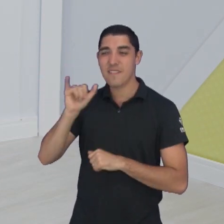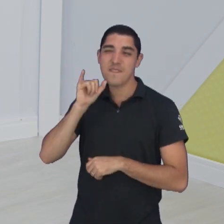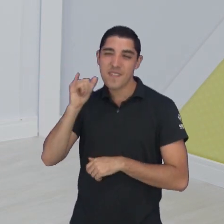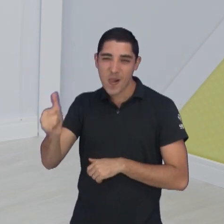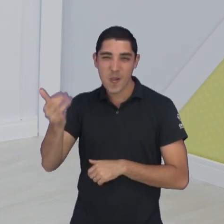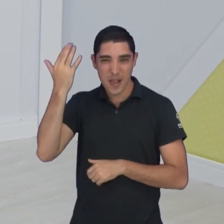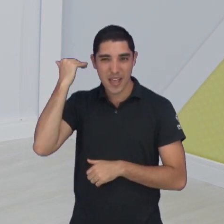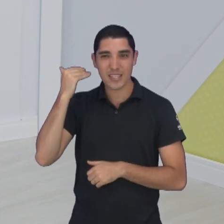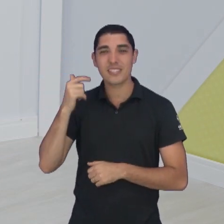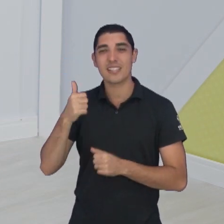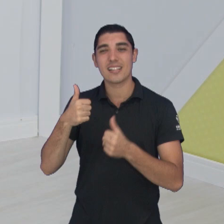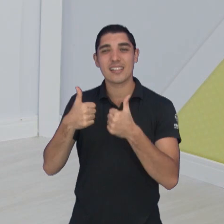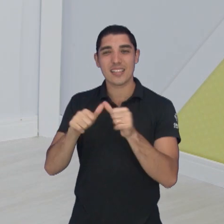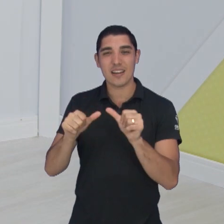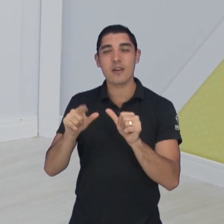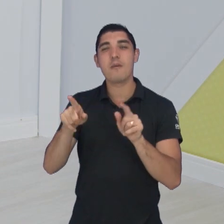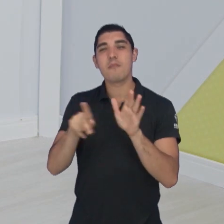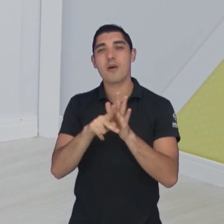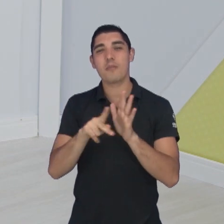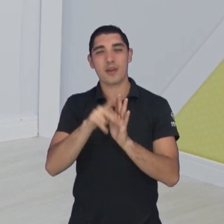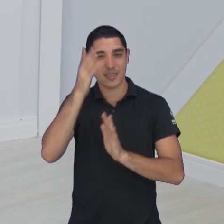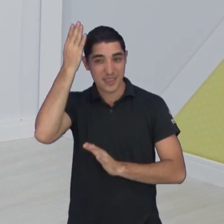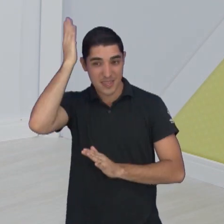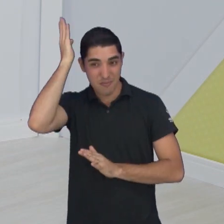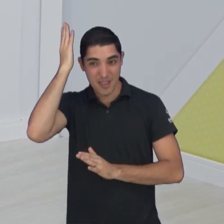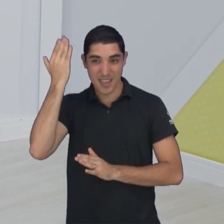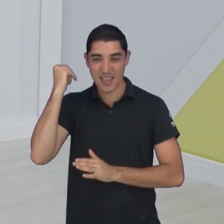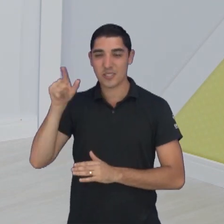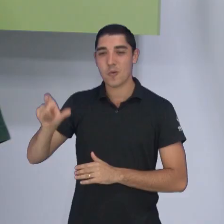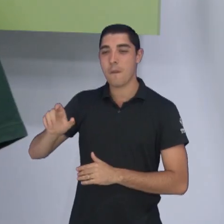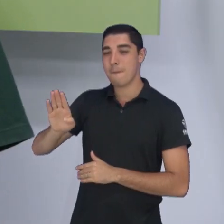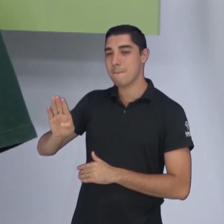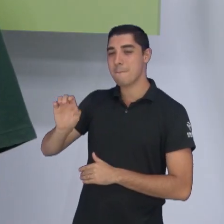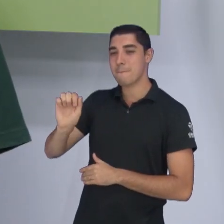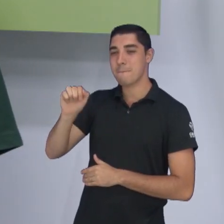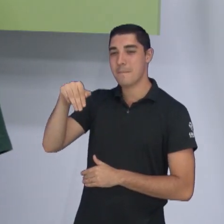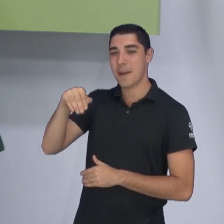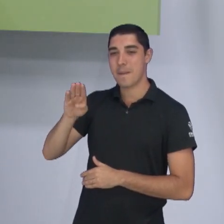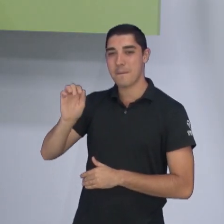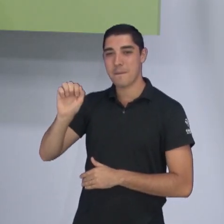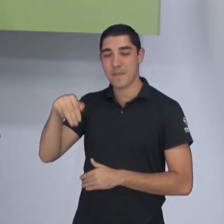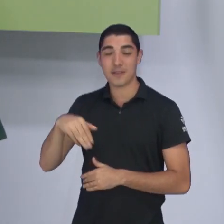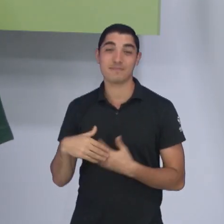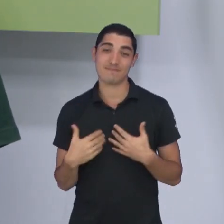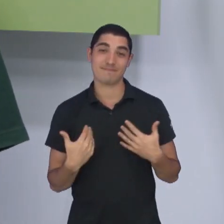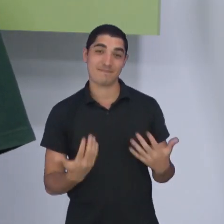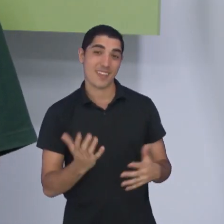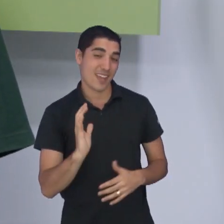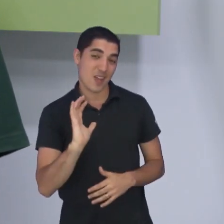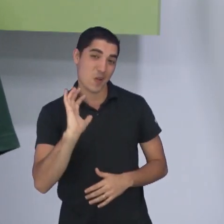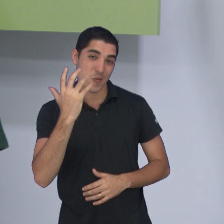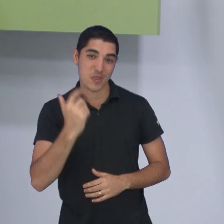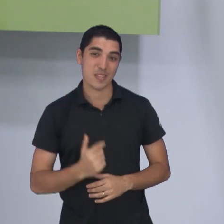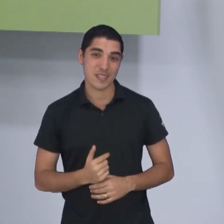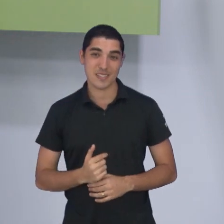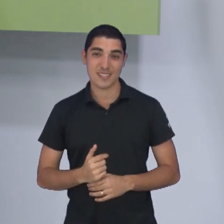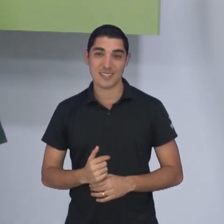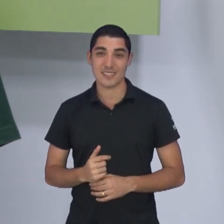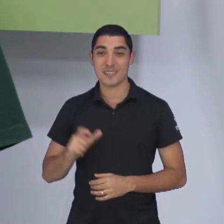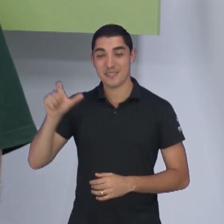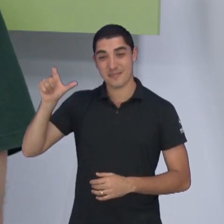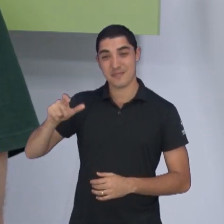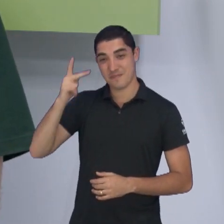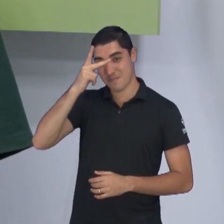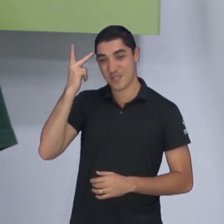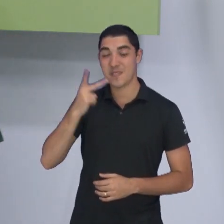deu aí, foi ainda referente ao jogo do Taubaté, resposta ao Bambam, né? É, acontece. Quem fala o que quer ou o que não é, né?